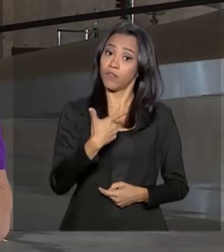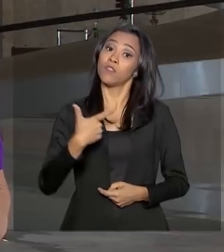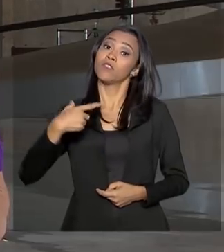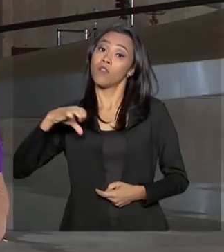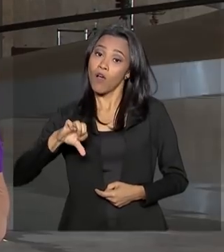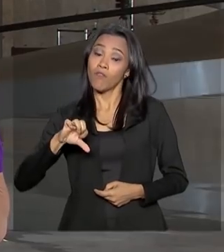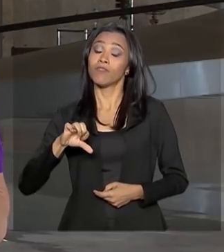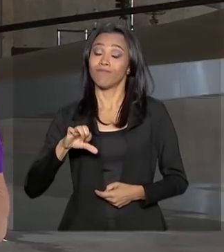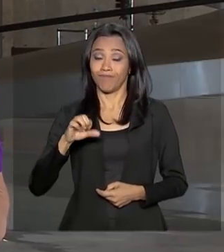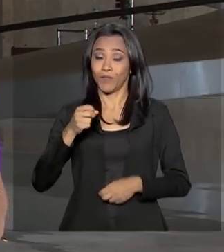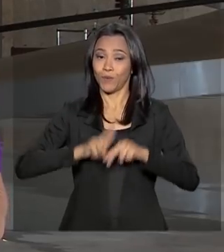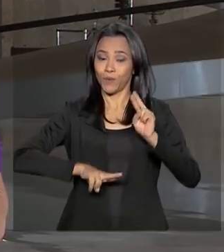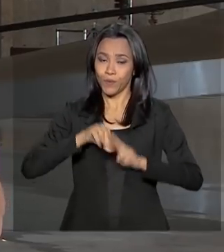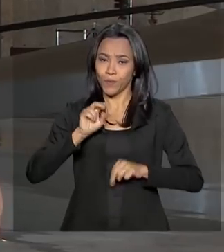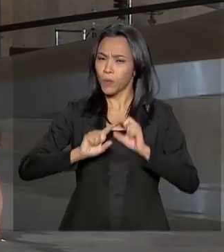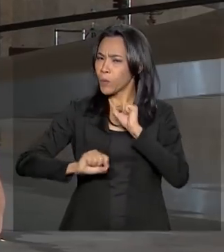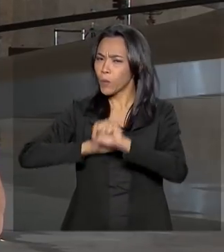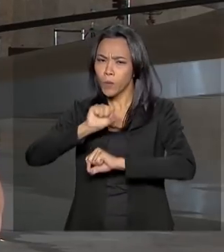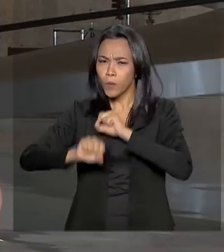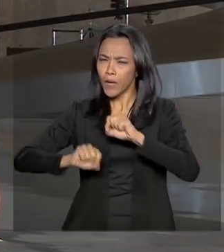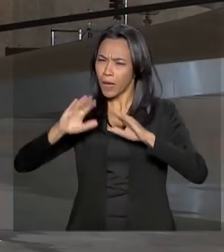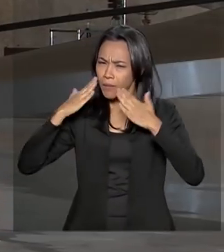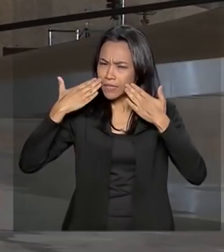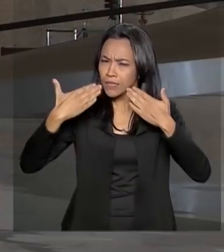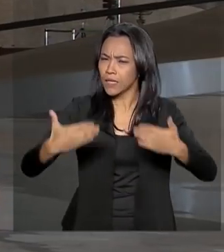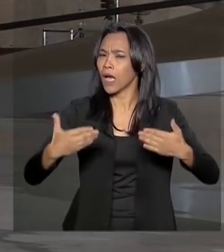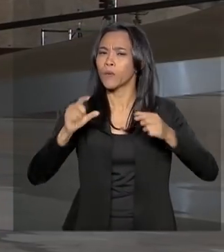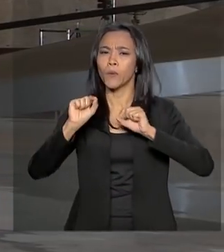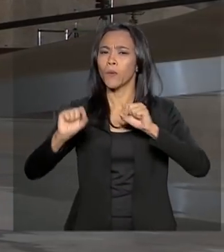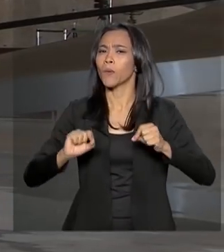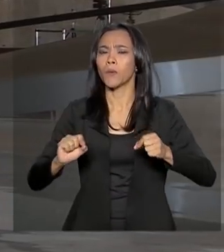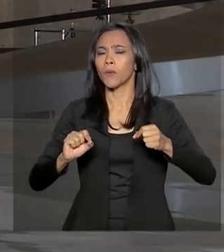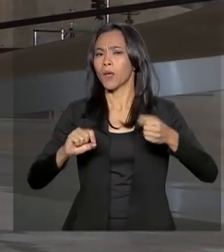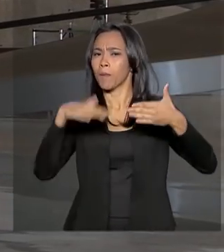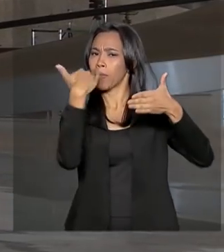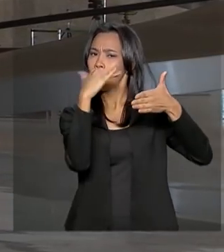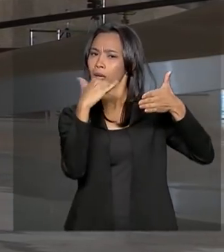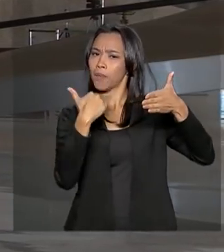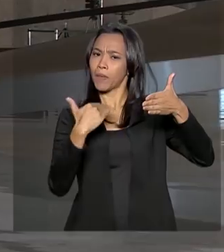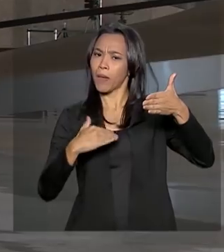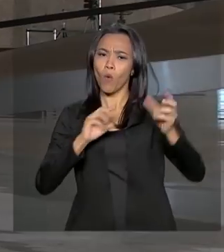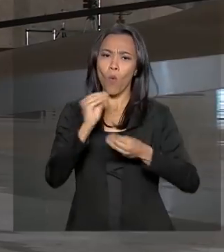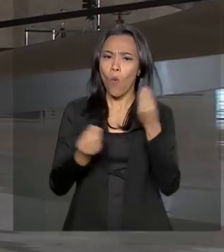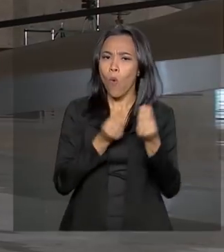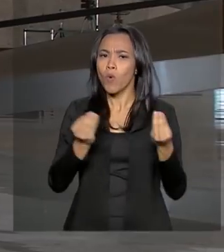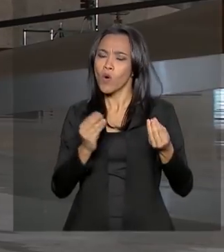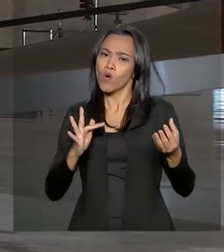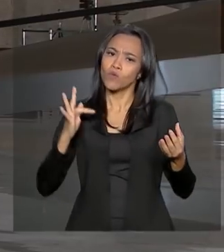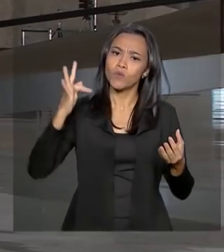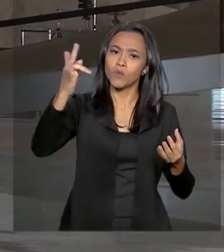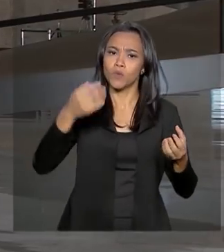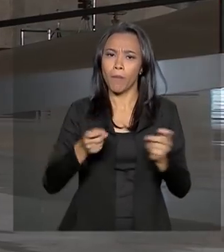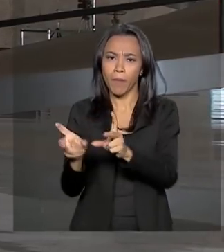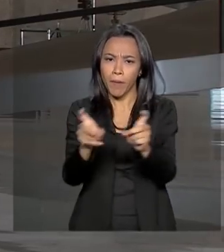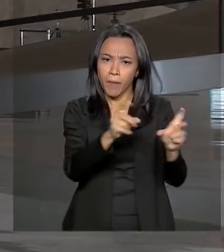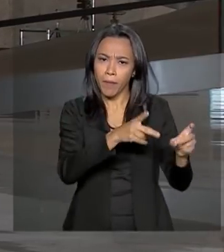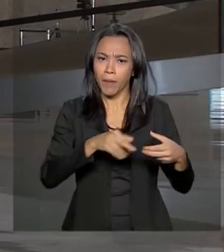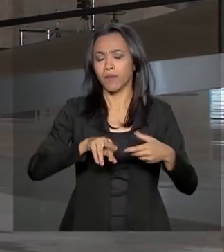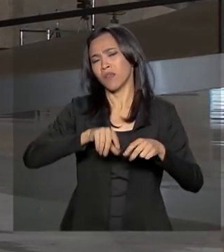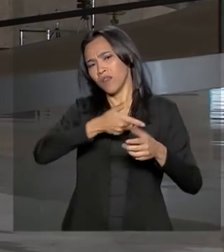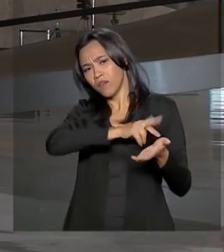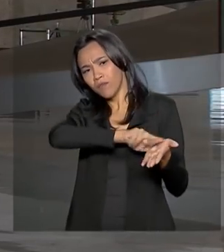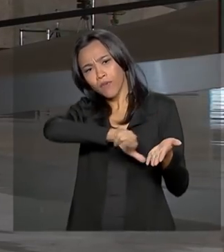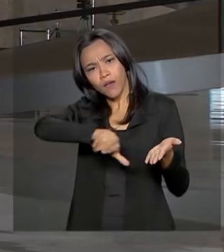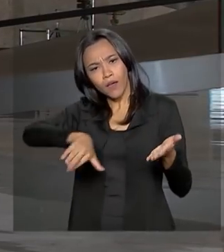junho, quando serão apresentadas, abordadas, as perspectivas para comércio e investimentos, além de temas da